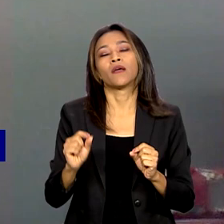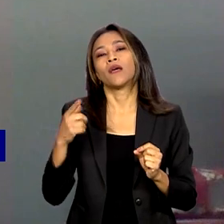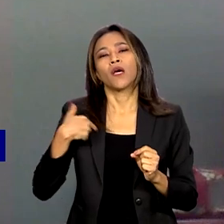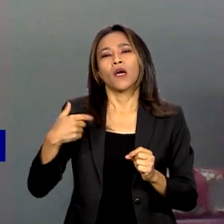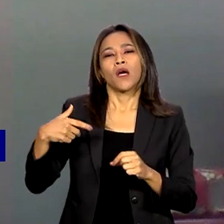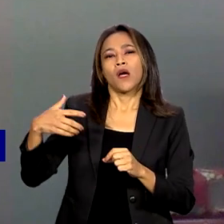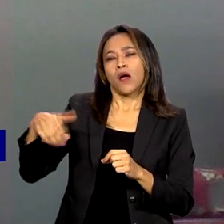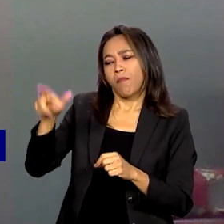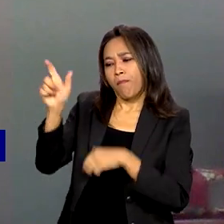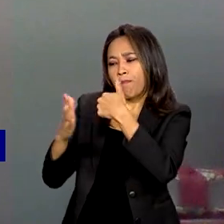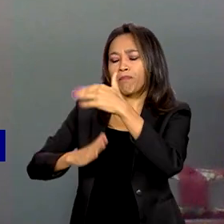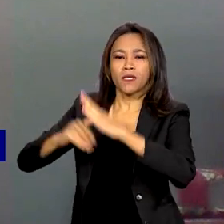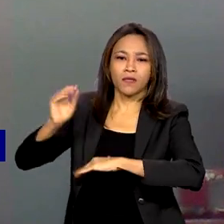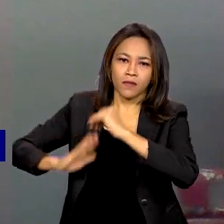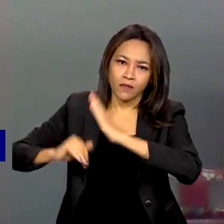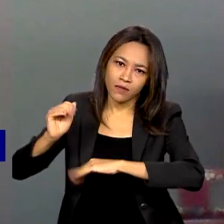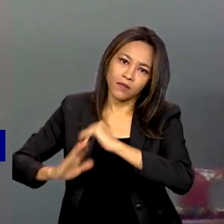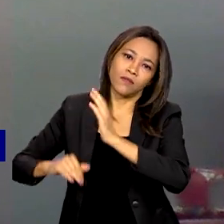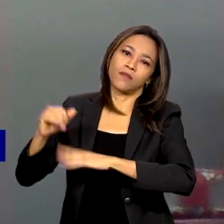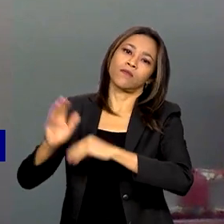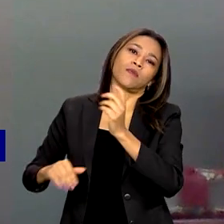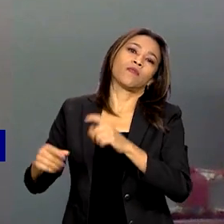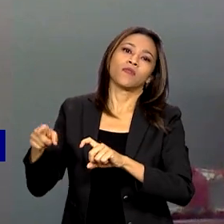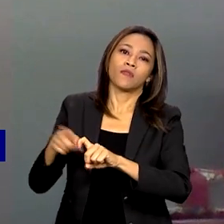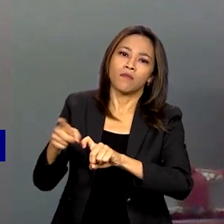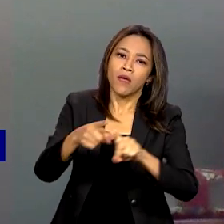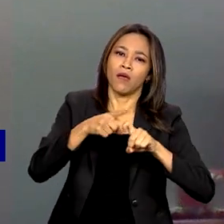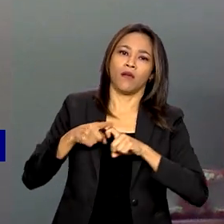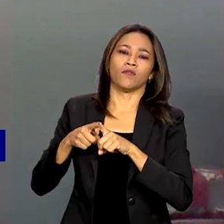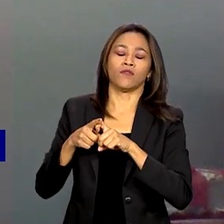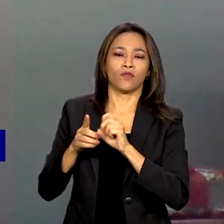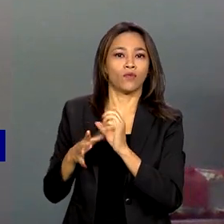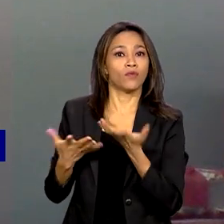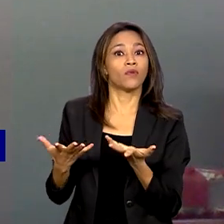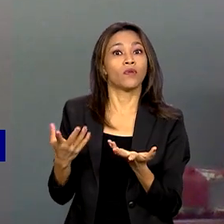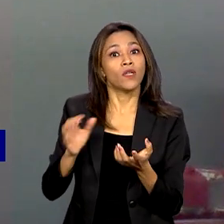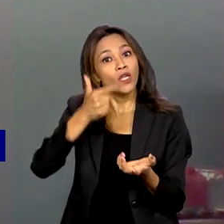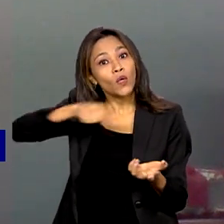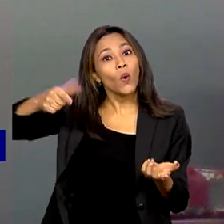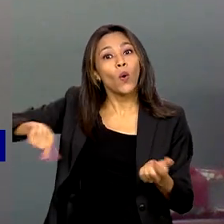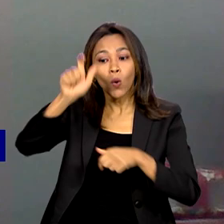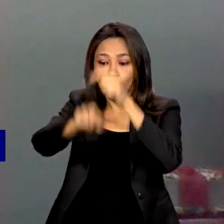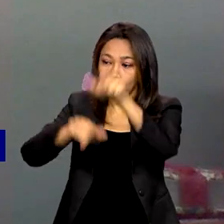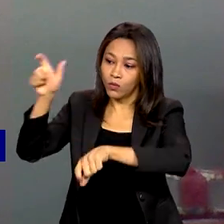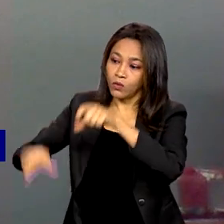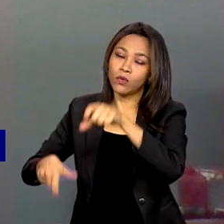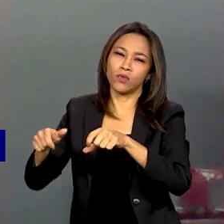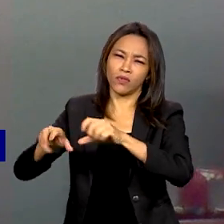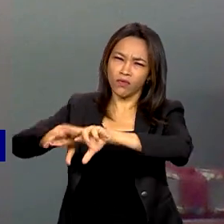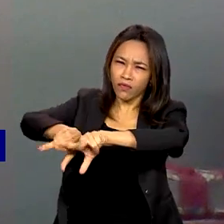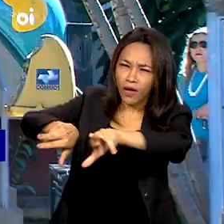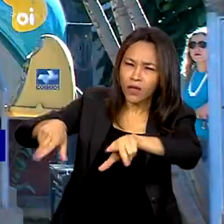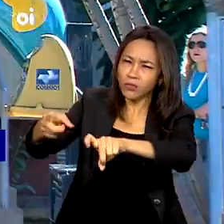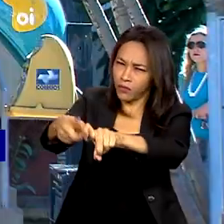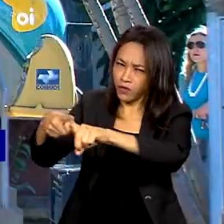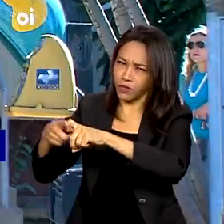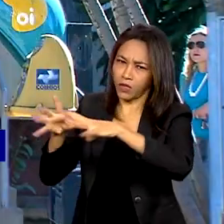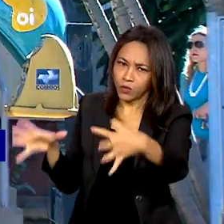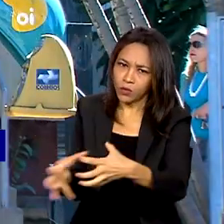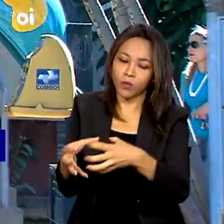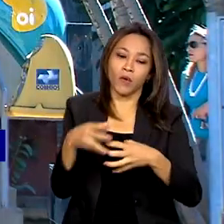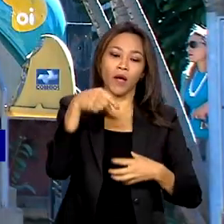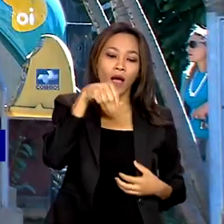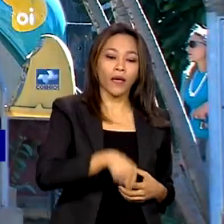optopedistas especializados, e outros profissionais, uma equipe multidisciplinar. Em